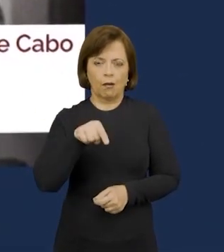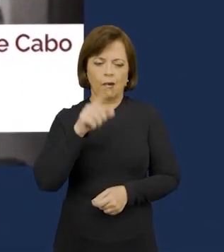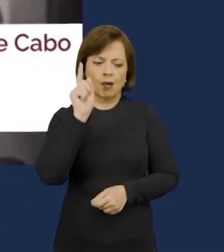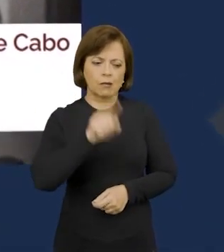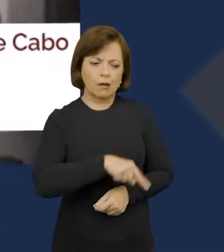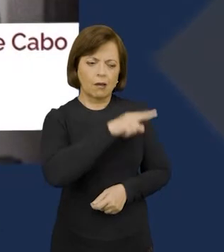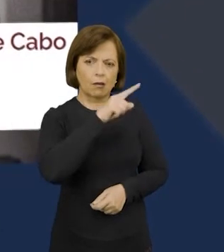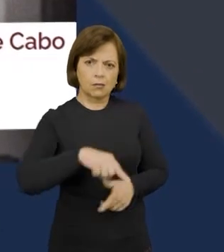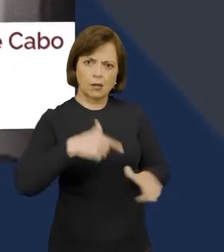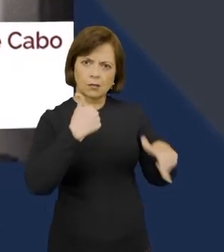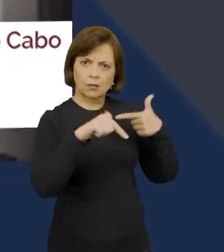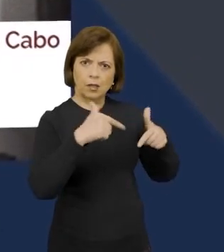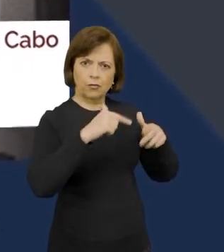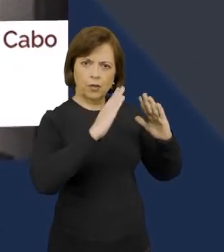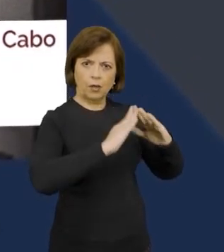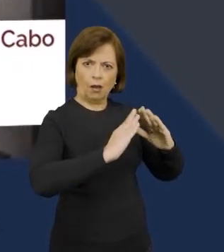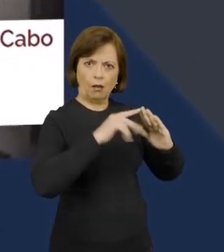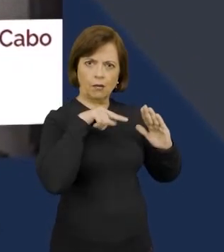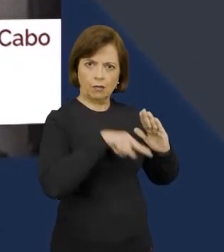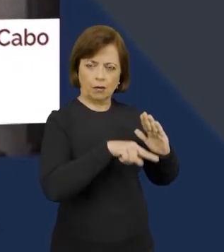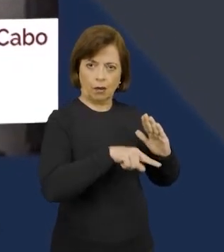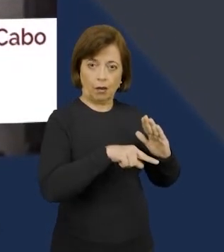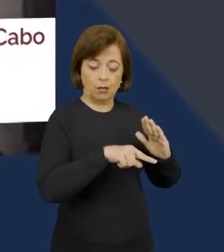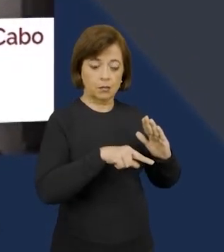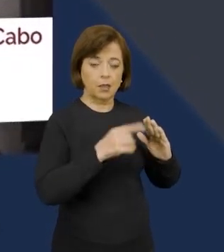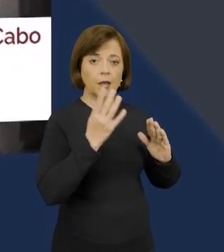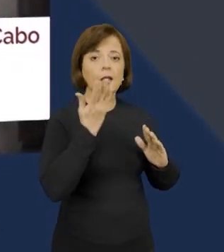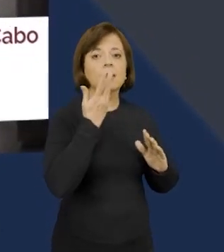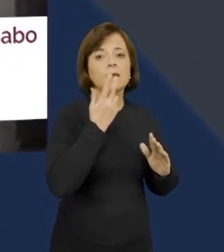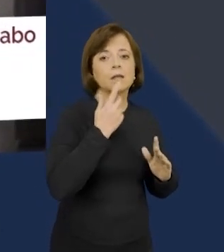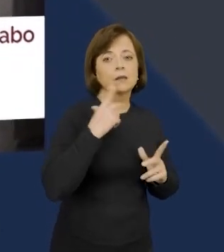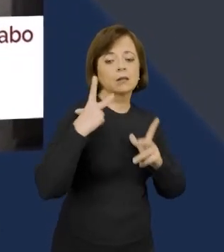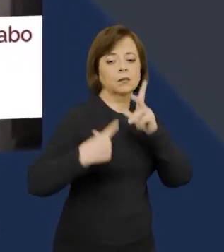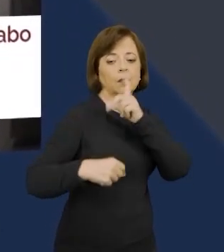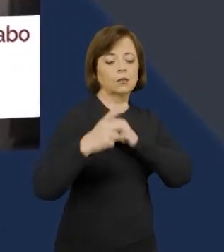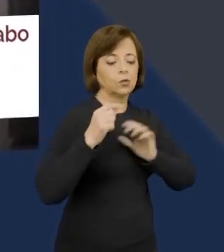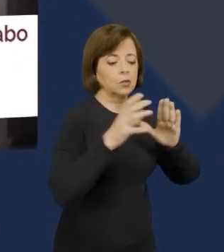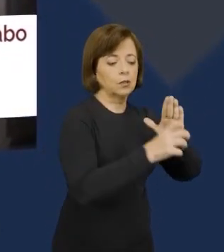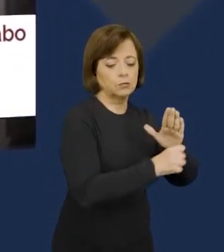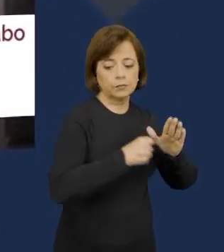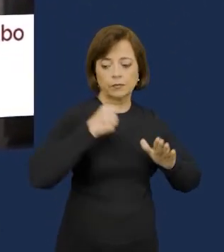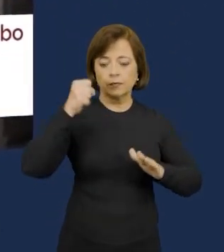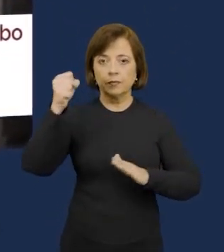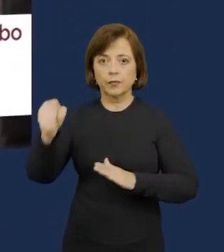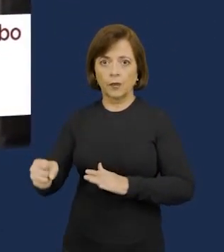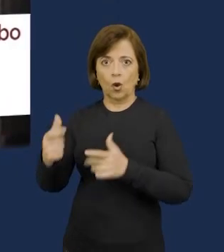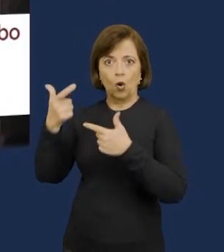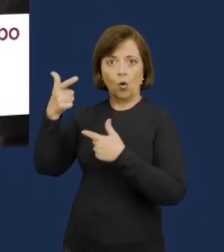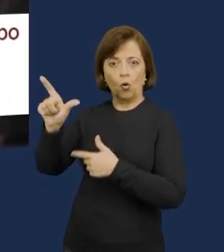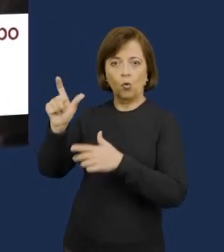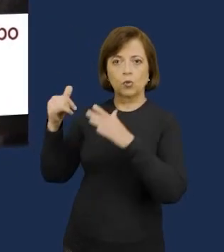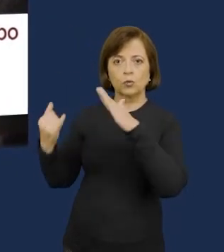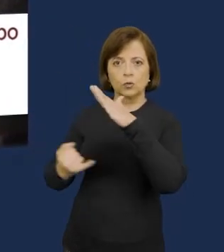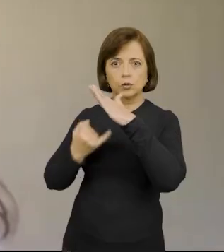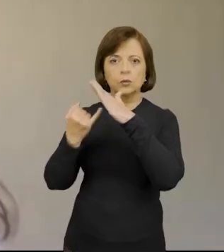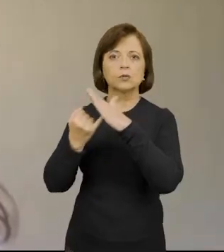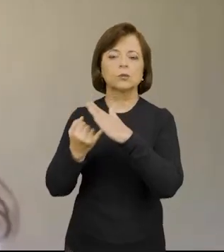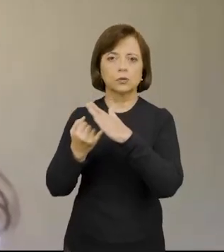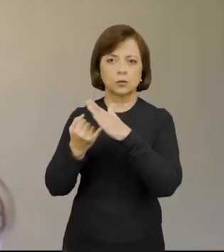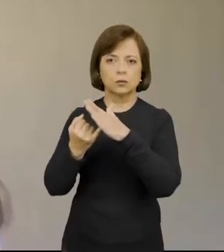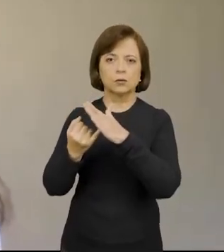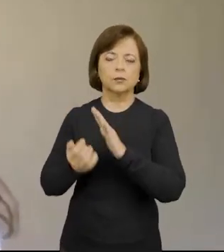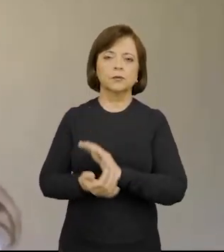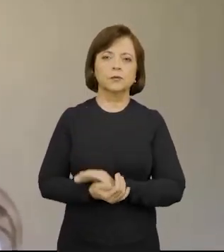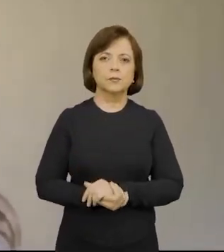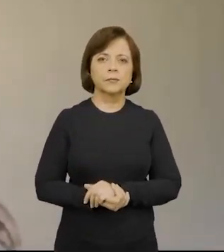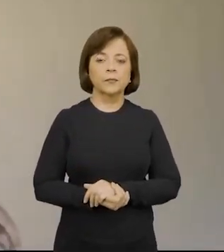suspensão do serviço e a transferência das crianças e adolescentes que lá se encontravam para